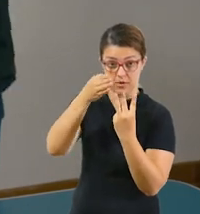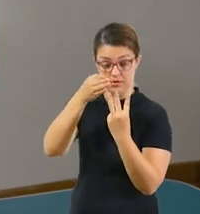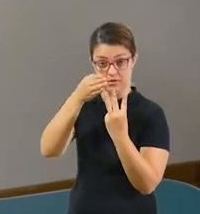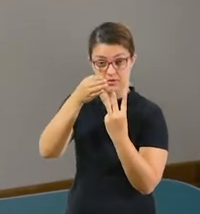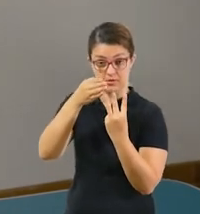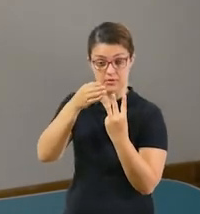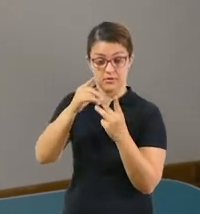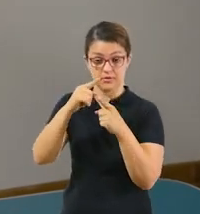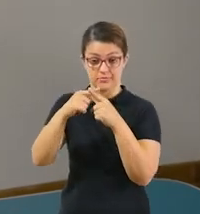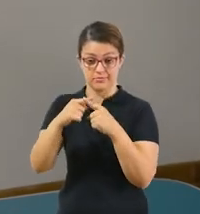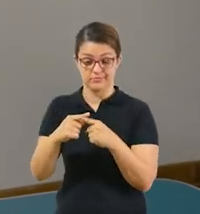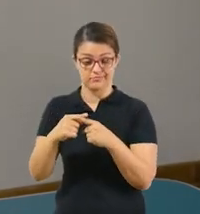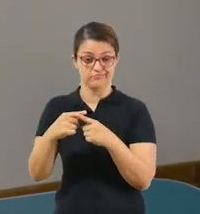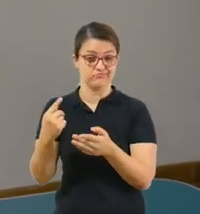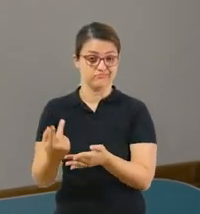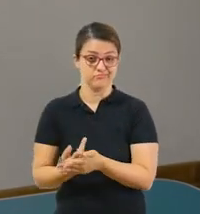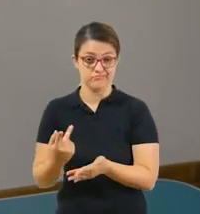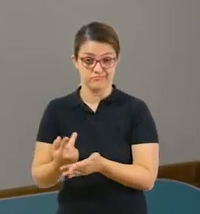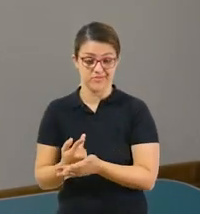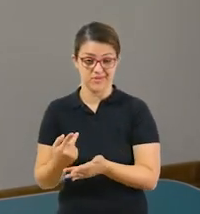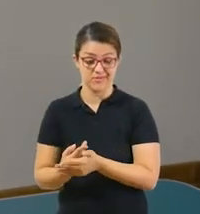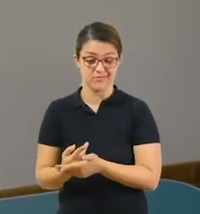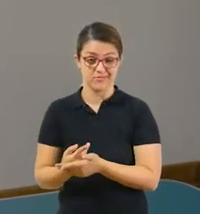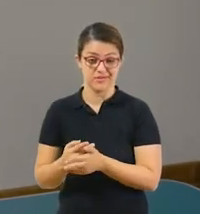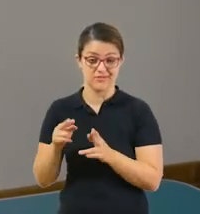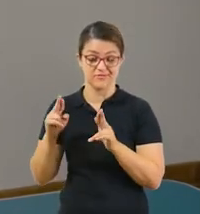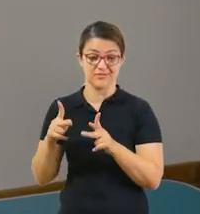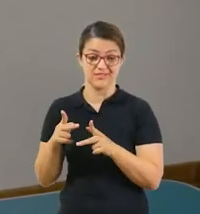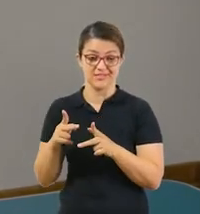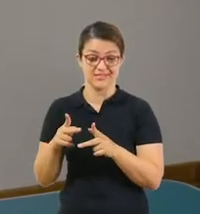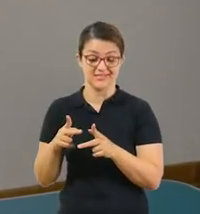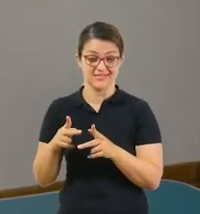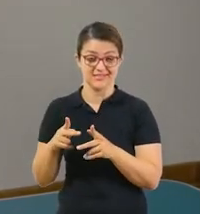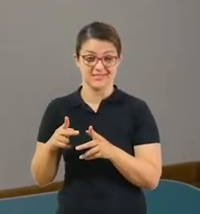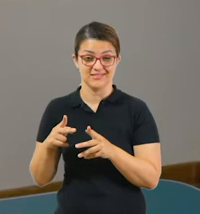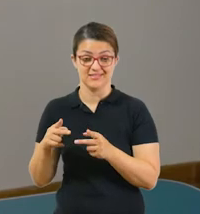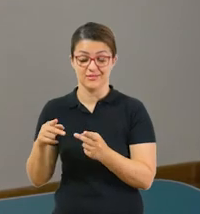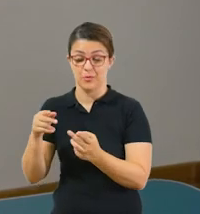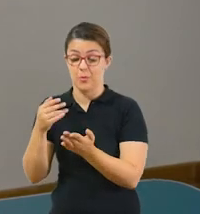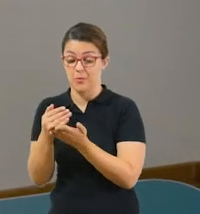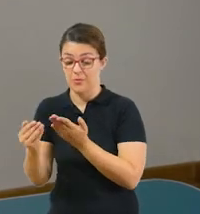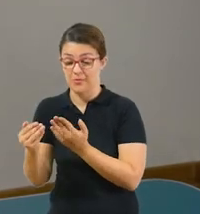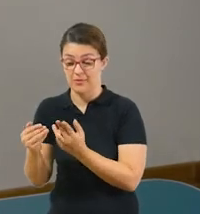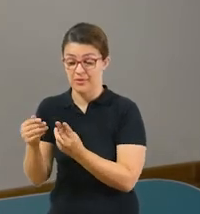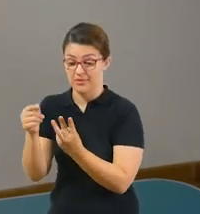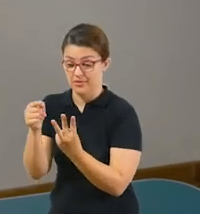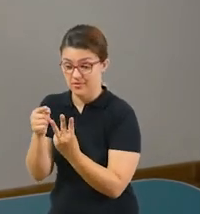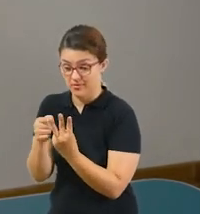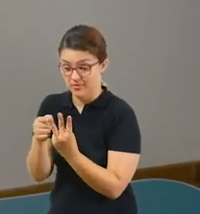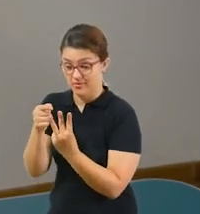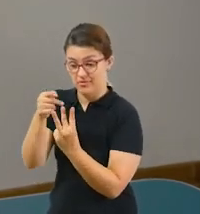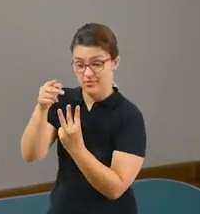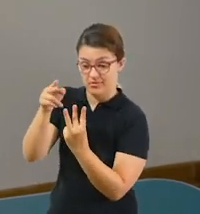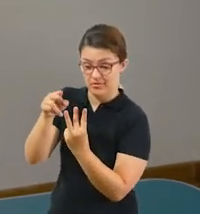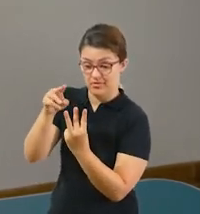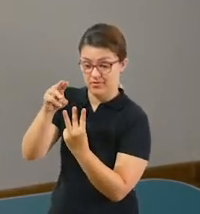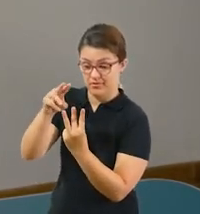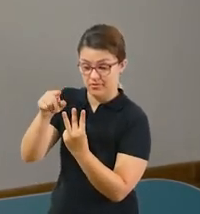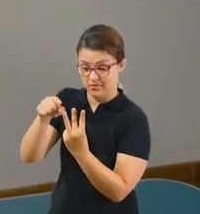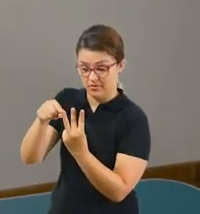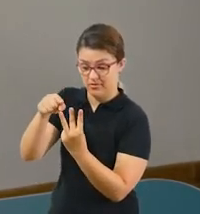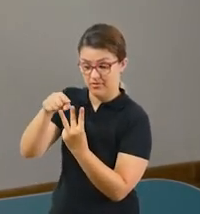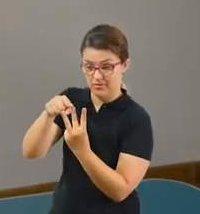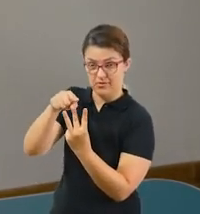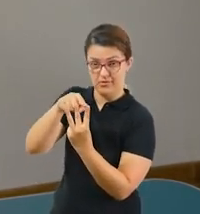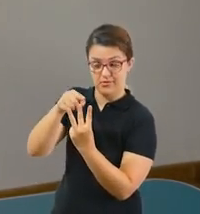muitas vezes a gente erra, porque não vai ao contrário. Ele começa da direita para a esquerda, número a número, ok?